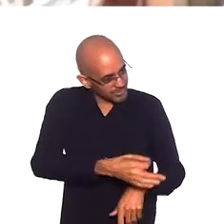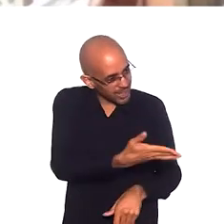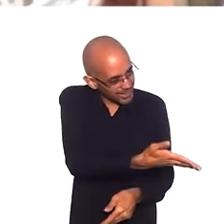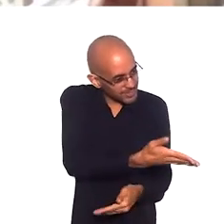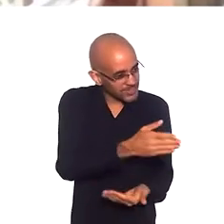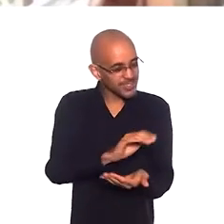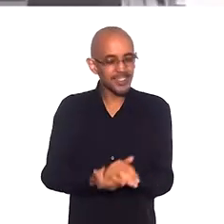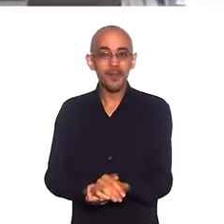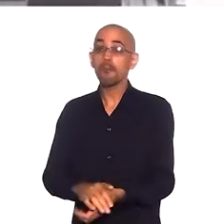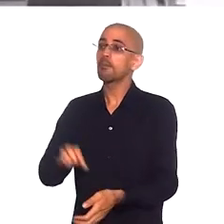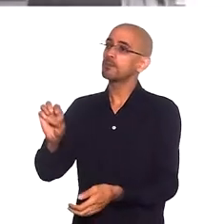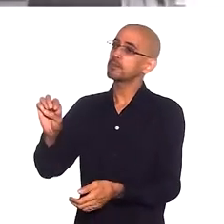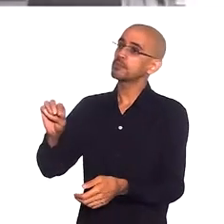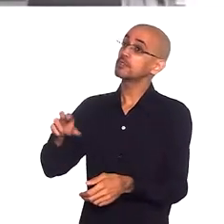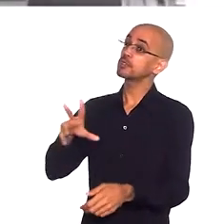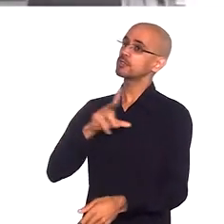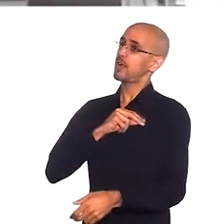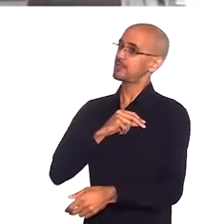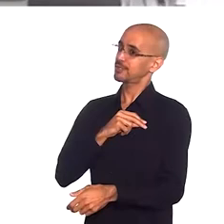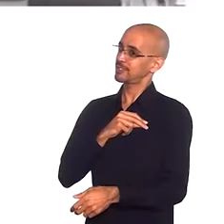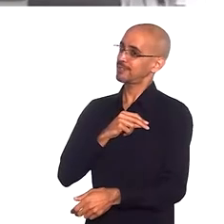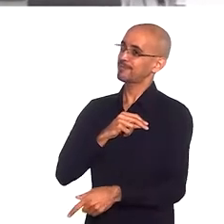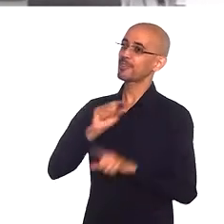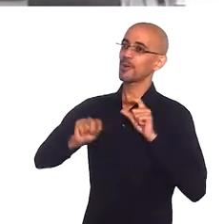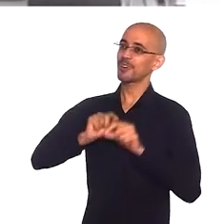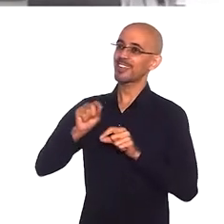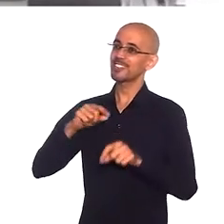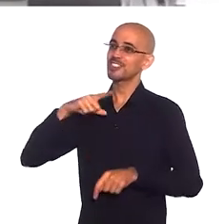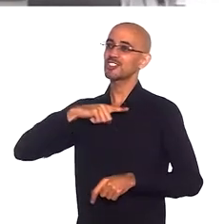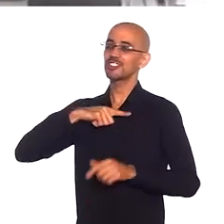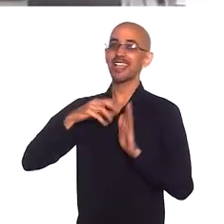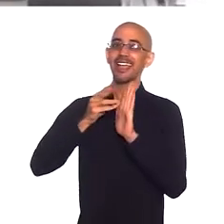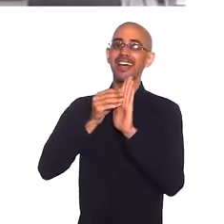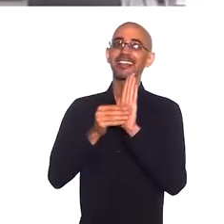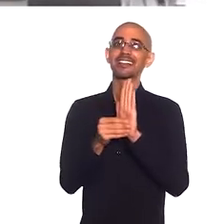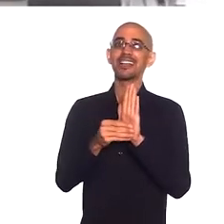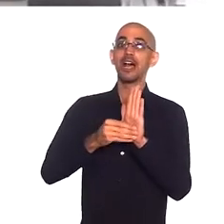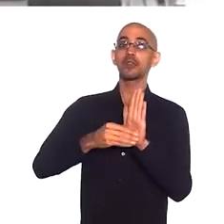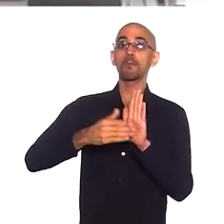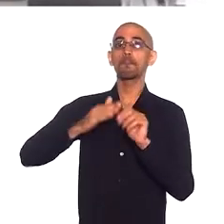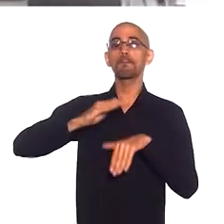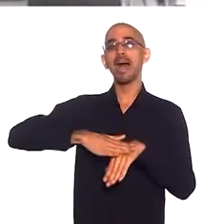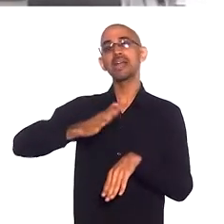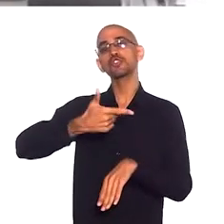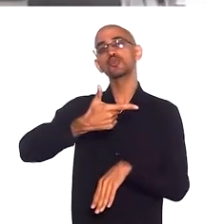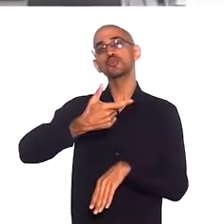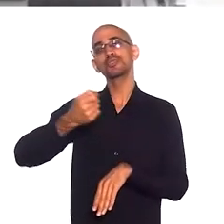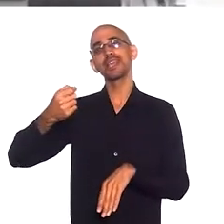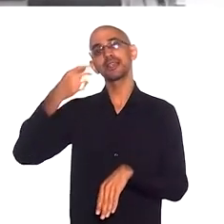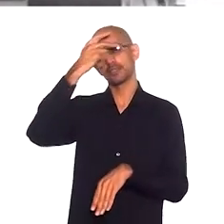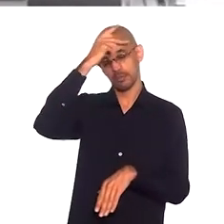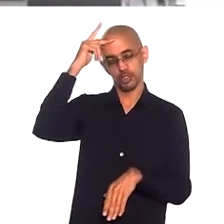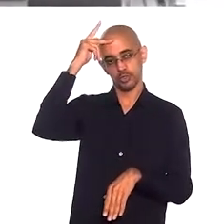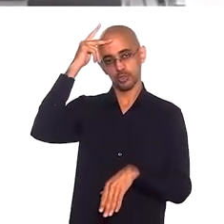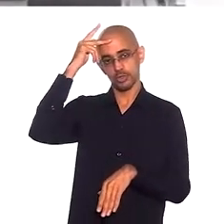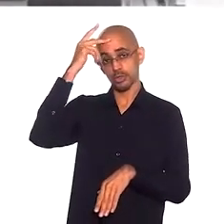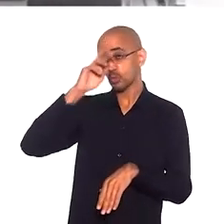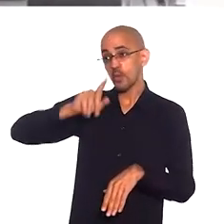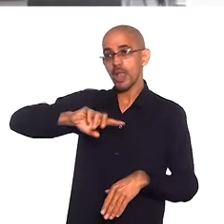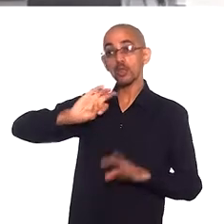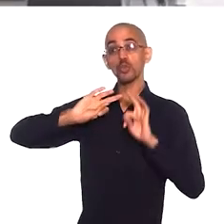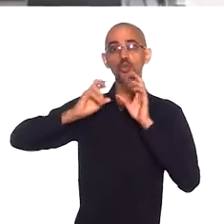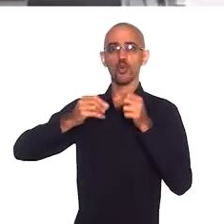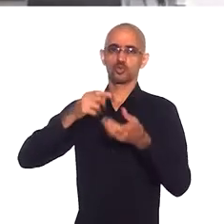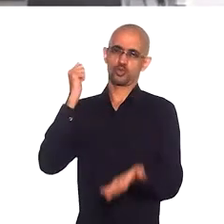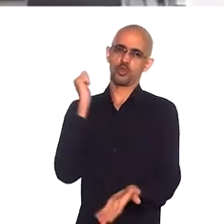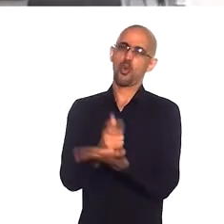Nossa, e assim, a gente tem cadastrado mais de 200 pessoas na cesta programada. Não quer dizer que 200 compram por